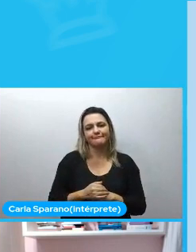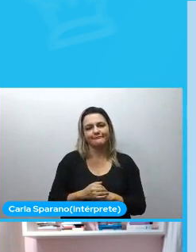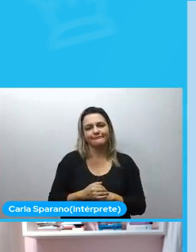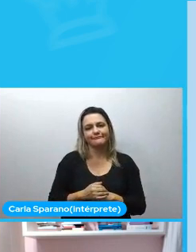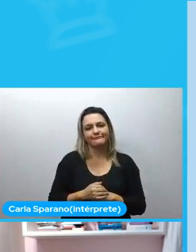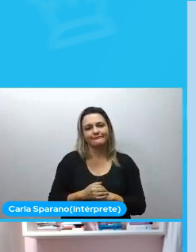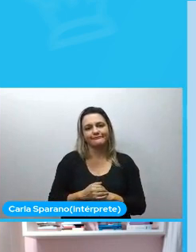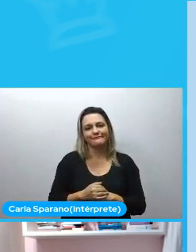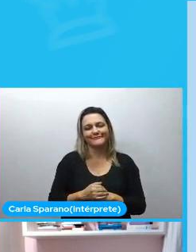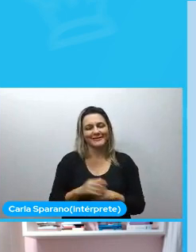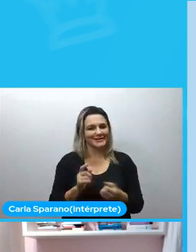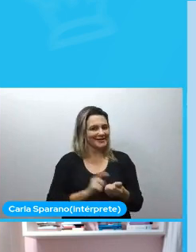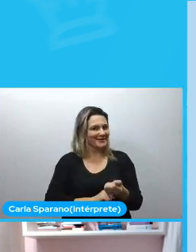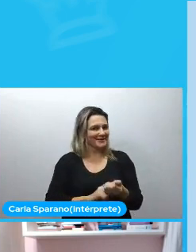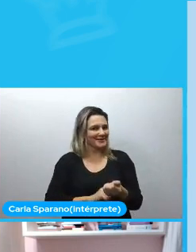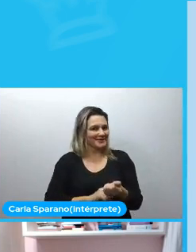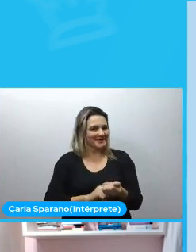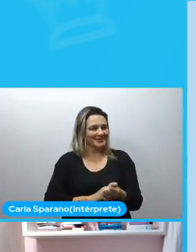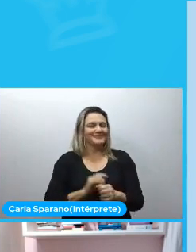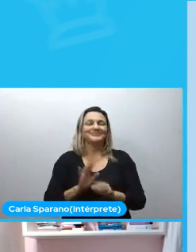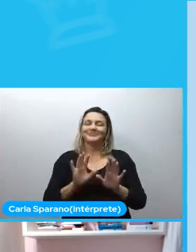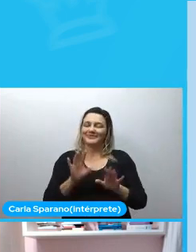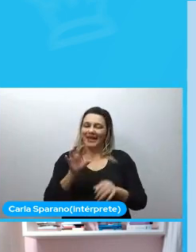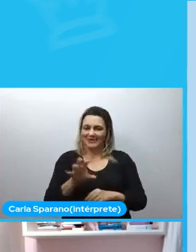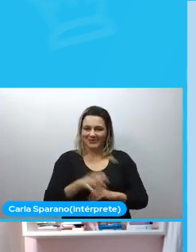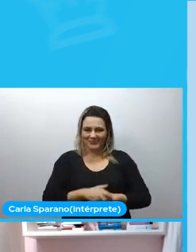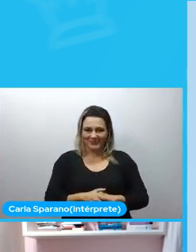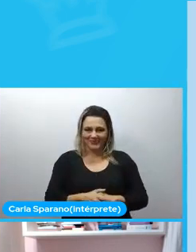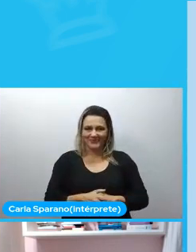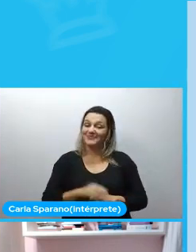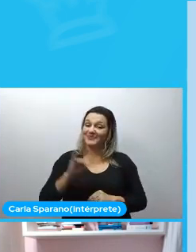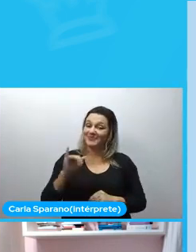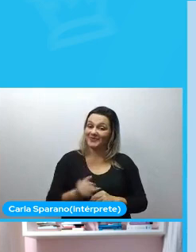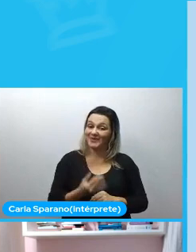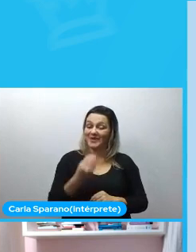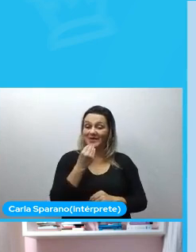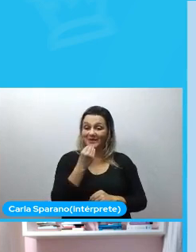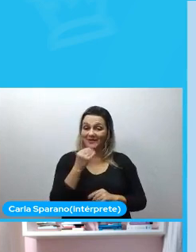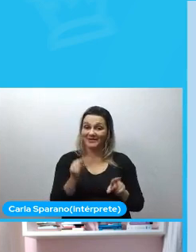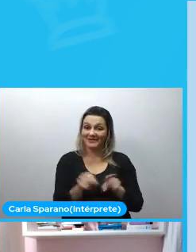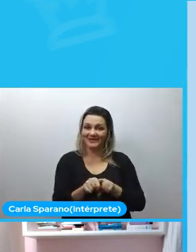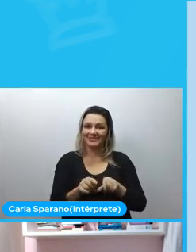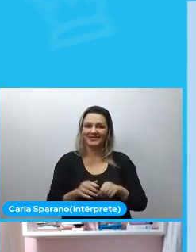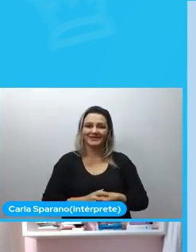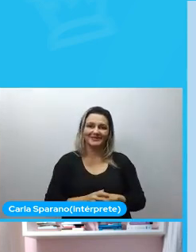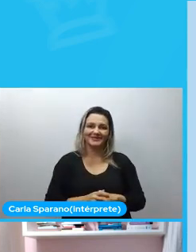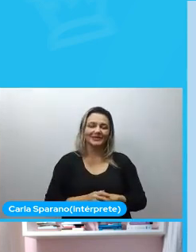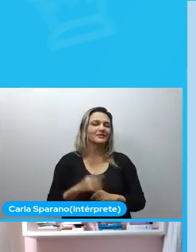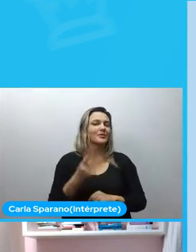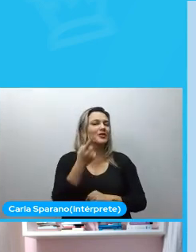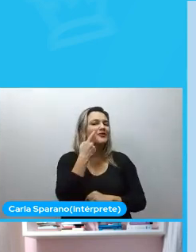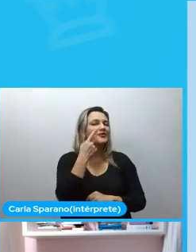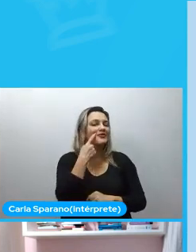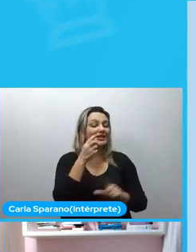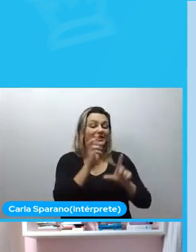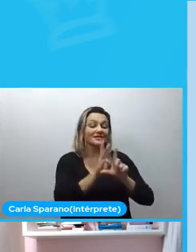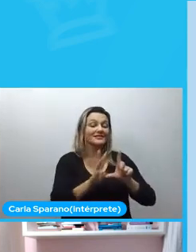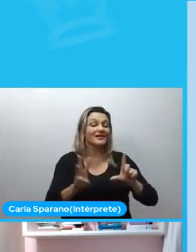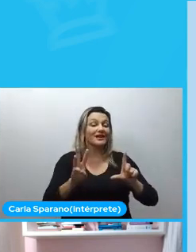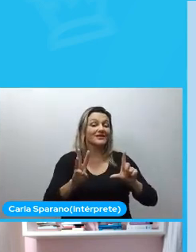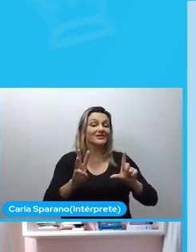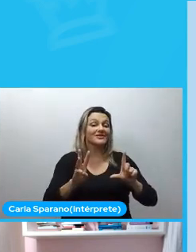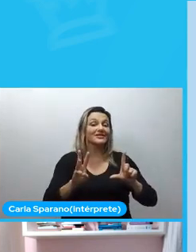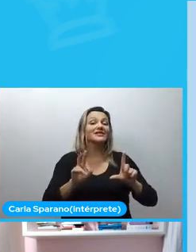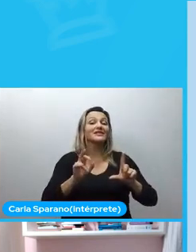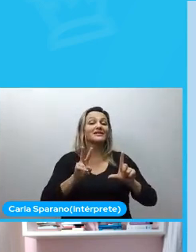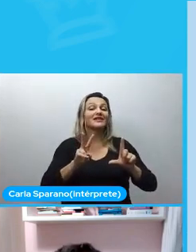estou muito nervosa mas é isso e aí aproveitando depois de dar uma olhada lá no site da Vinta a